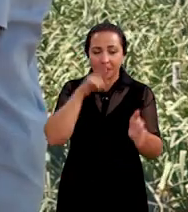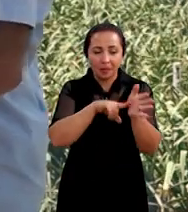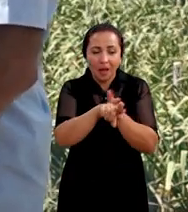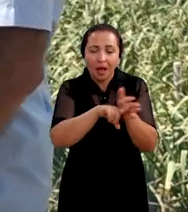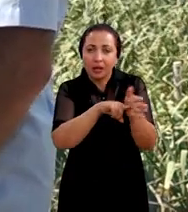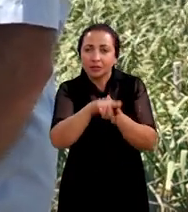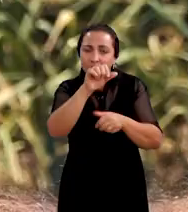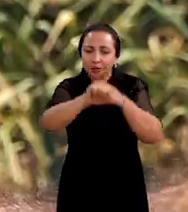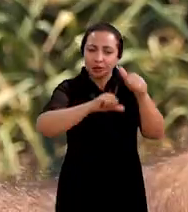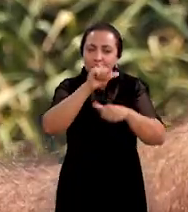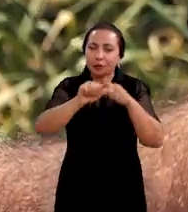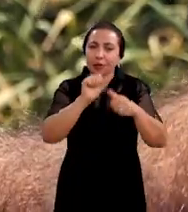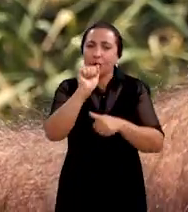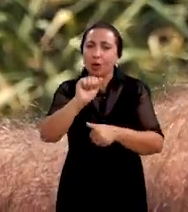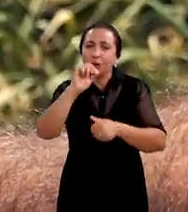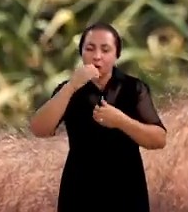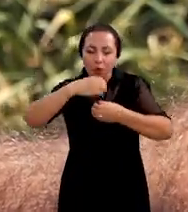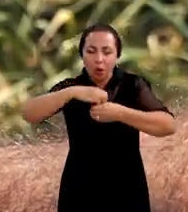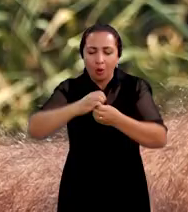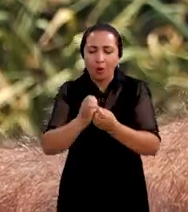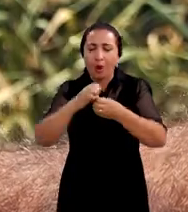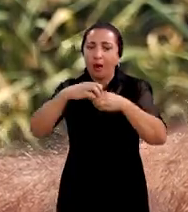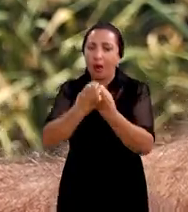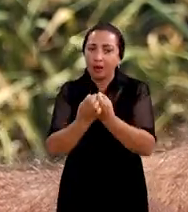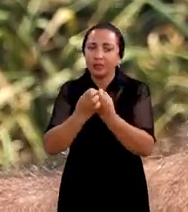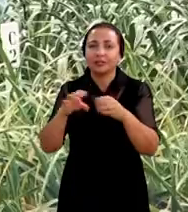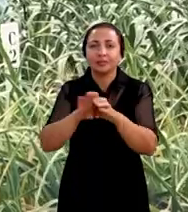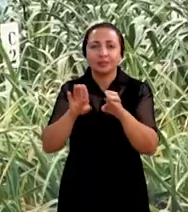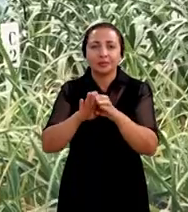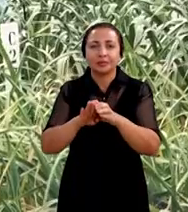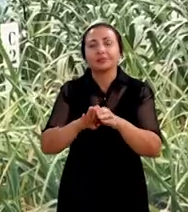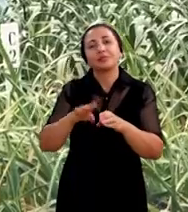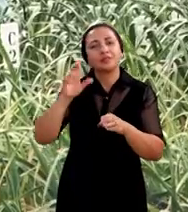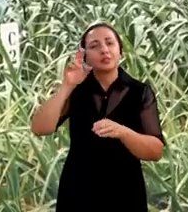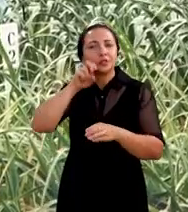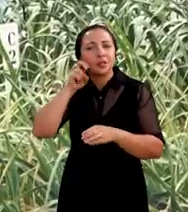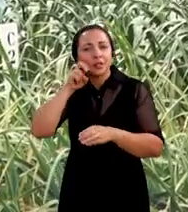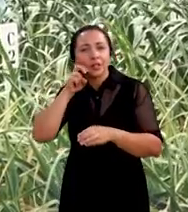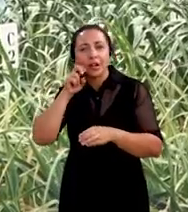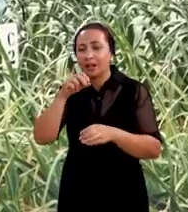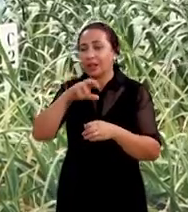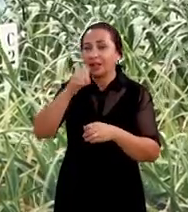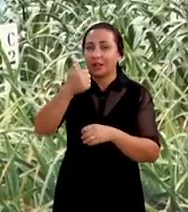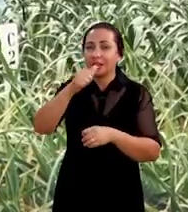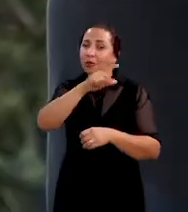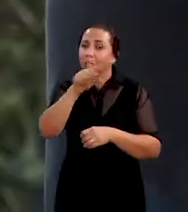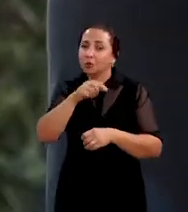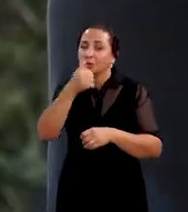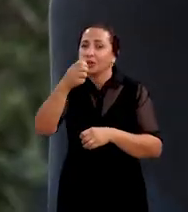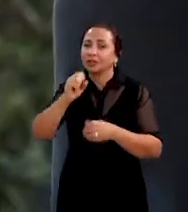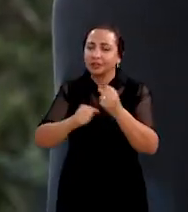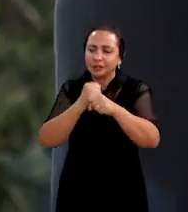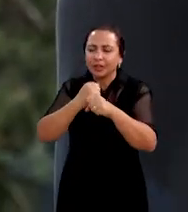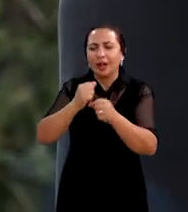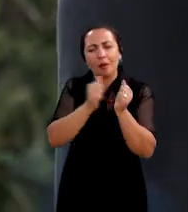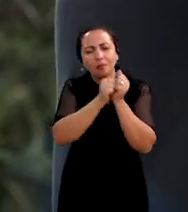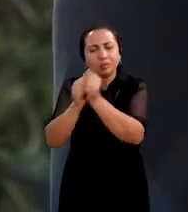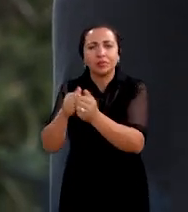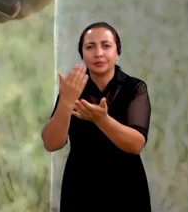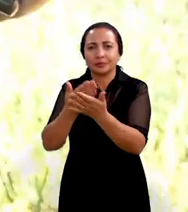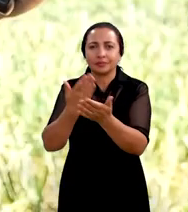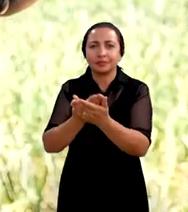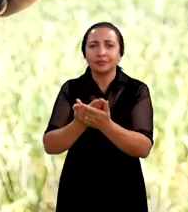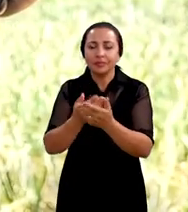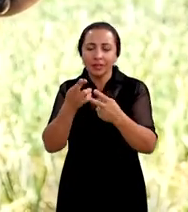pesquisar o desenvolvimento do alho nobre em terras do Semiárido Potiguar há 10 anos que a professora Zuleide Negreiros da UFESA vem acompanhando esses